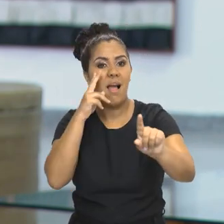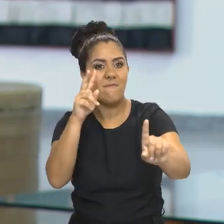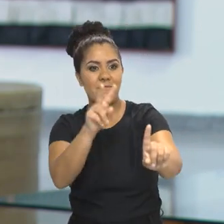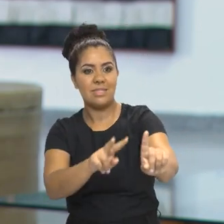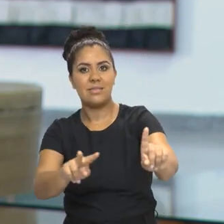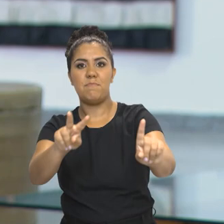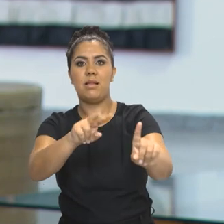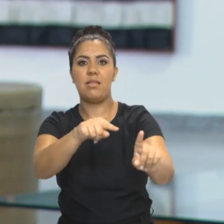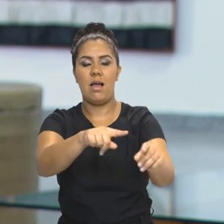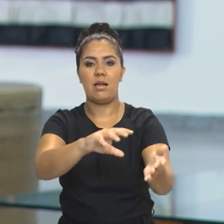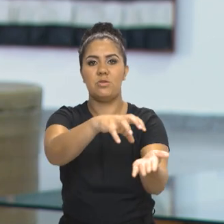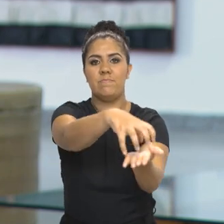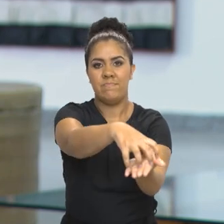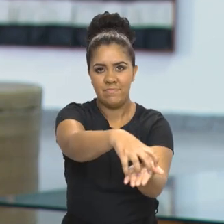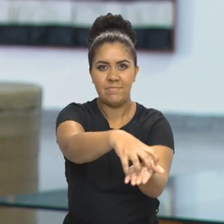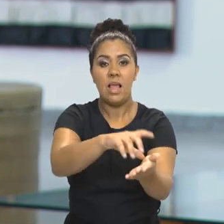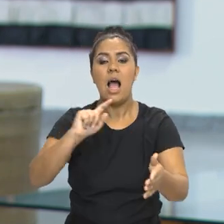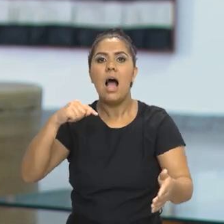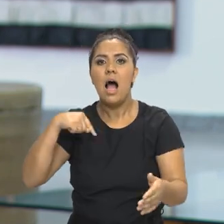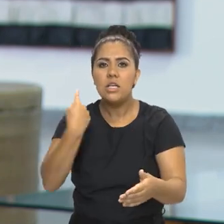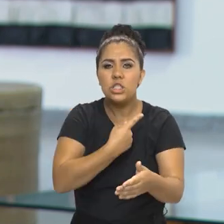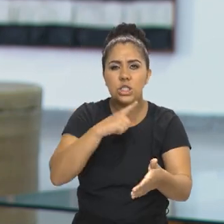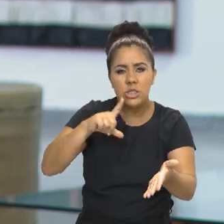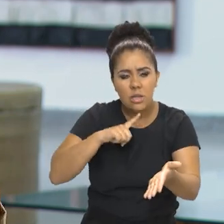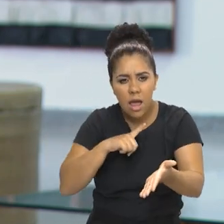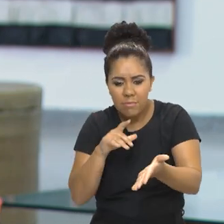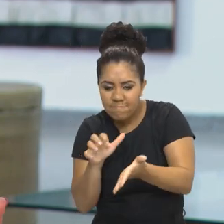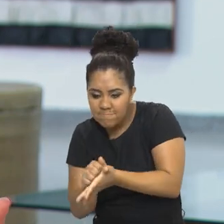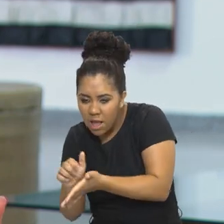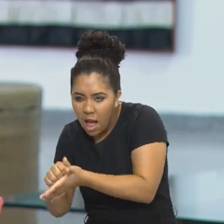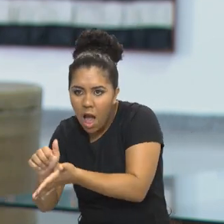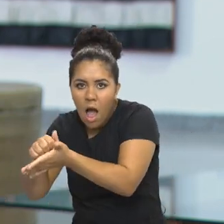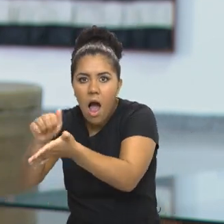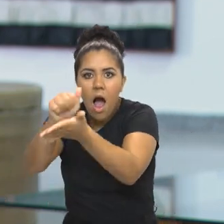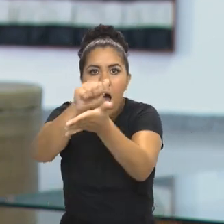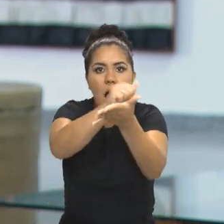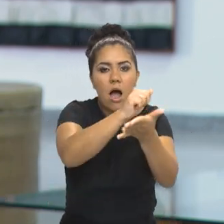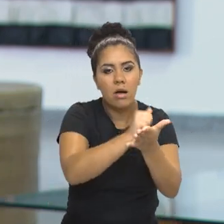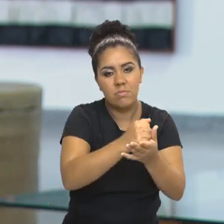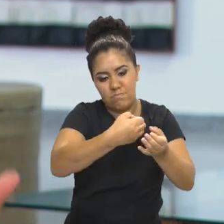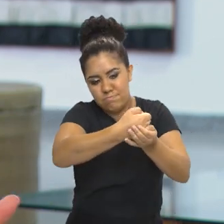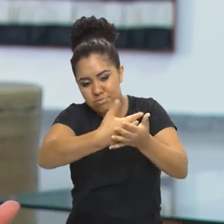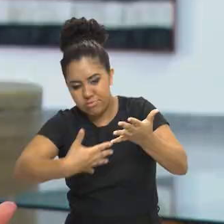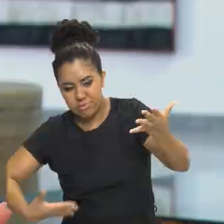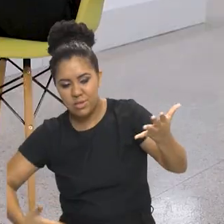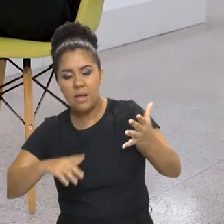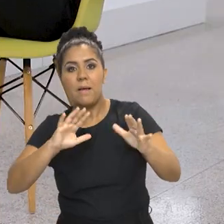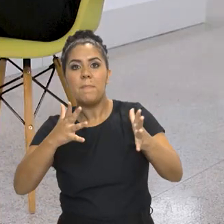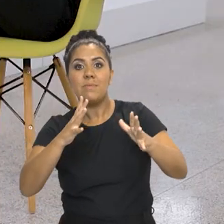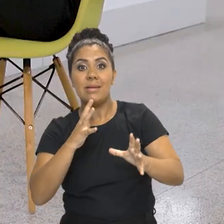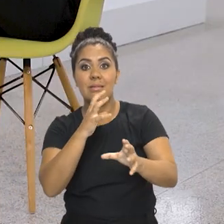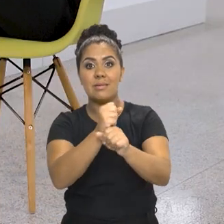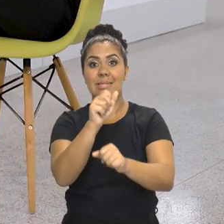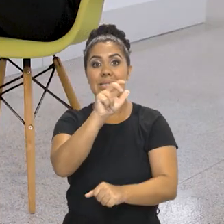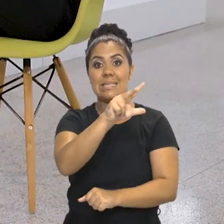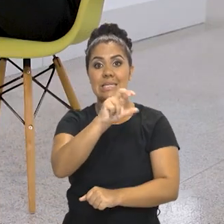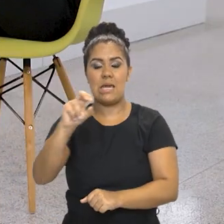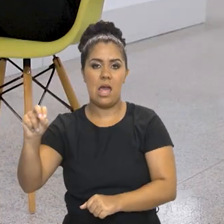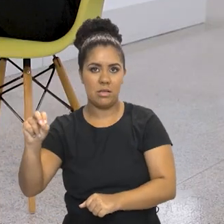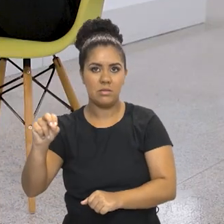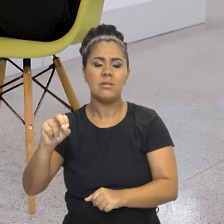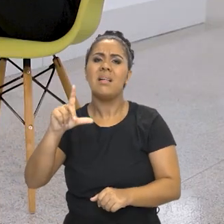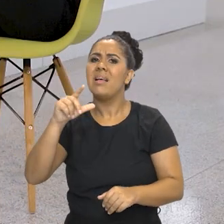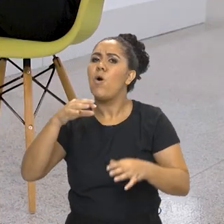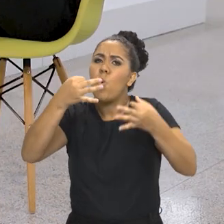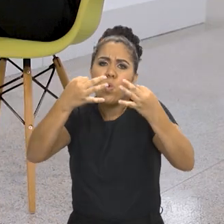tem o mapeamento dessas instituições. A gente sabe que existem esses mais, quase 500 pontos de memória e certamente